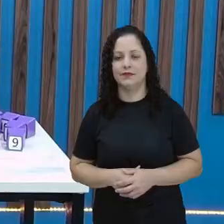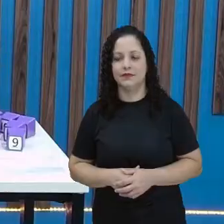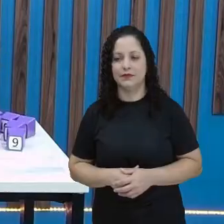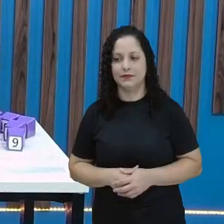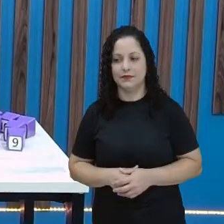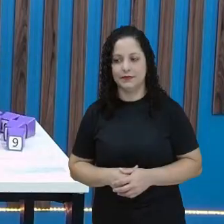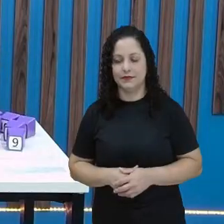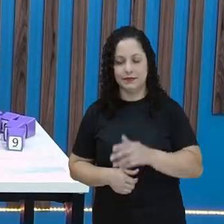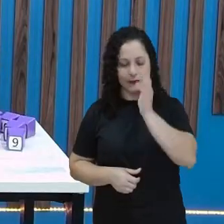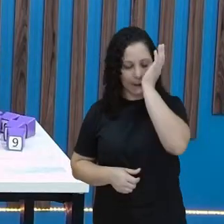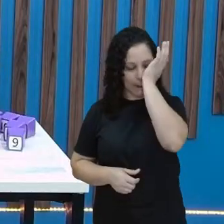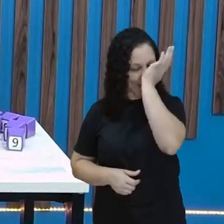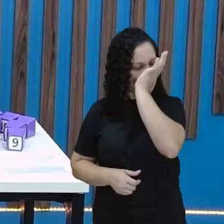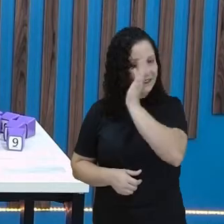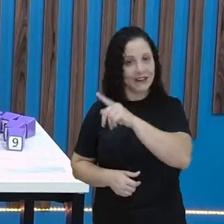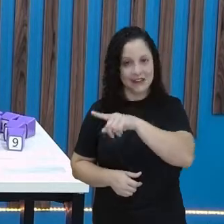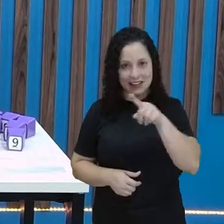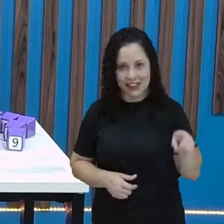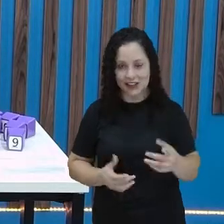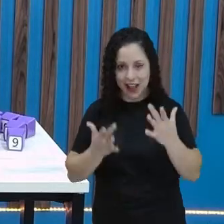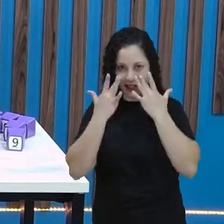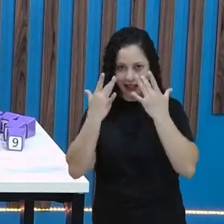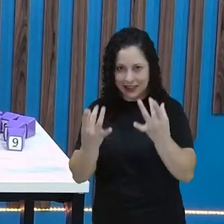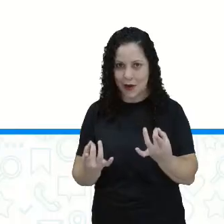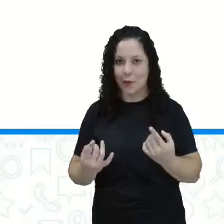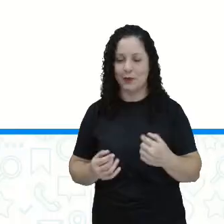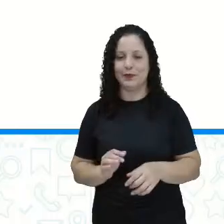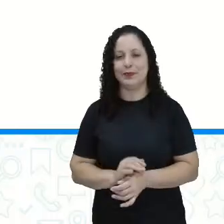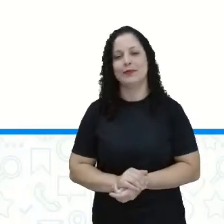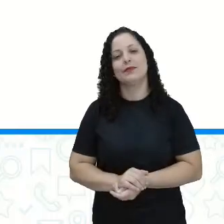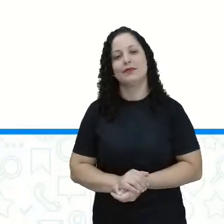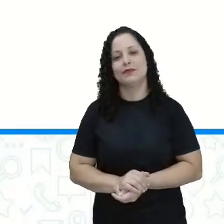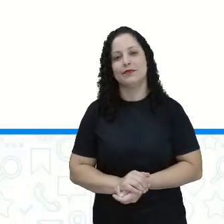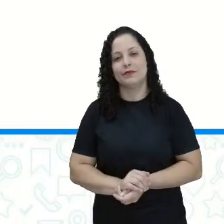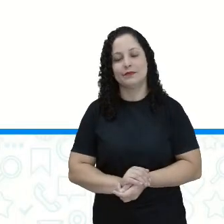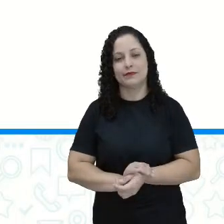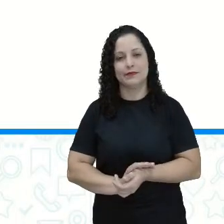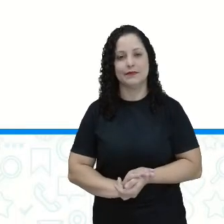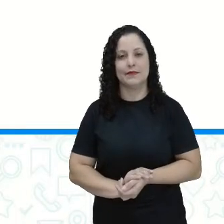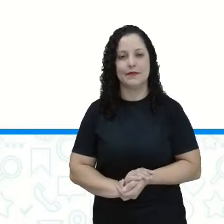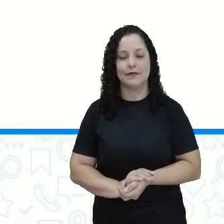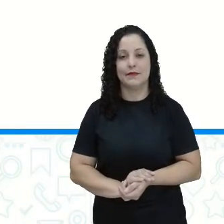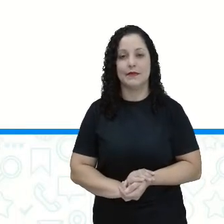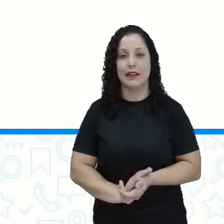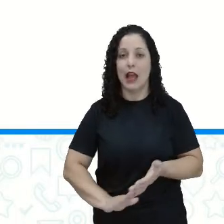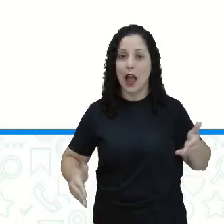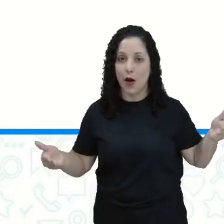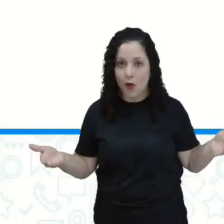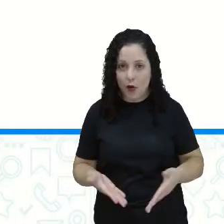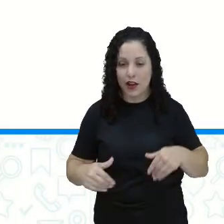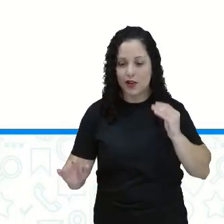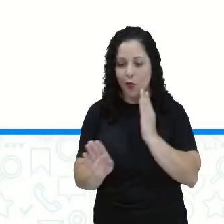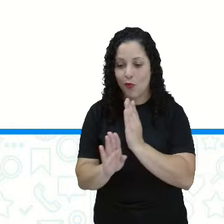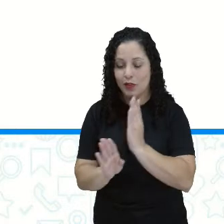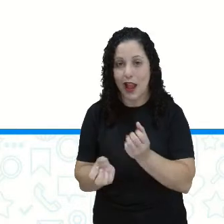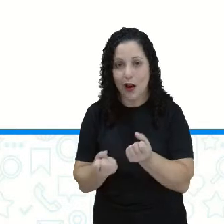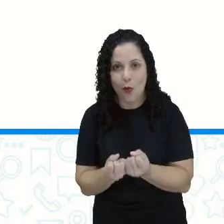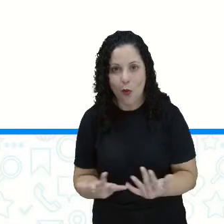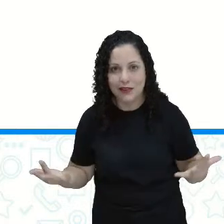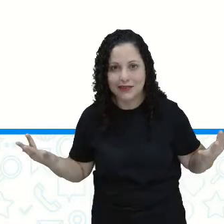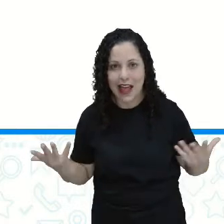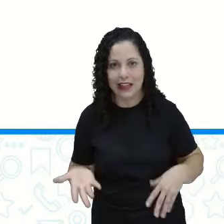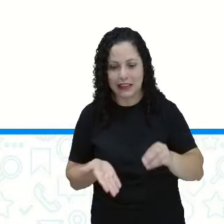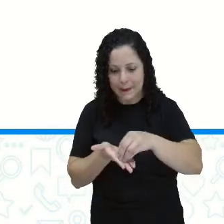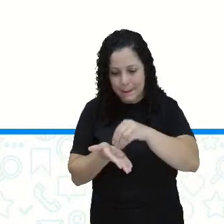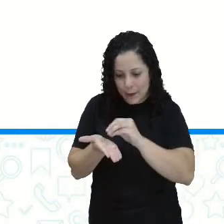Prestem aí atenção. Vamos lá. E aí a gente descobriu a quantidade de bolinhas que tinha no saco de